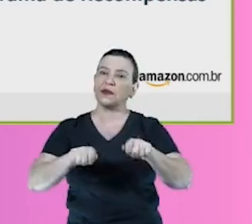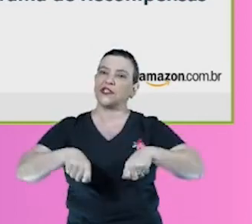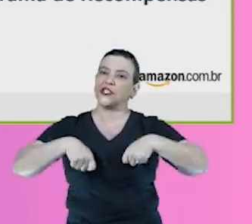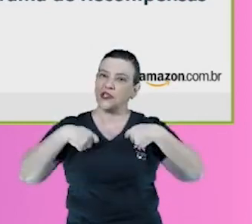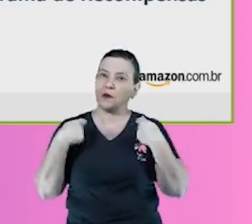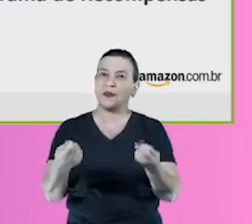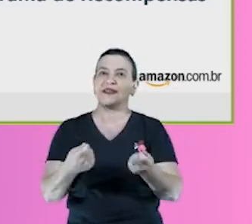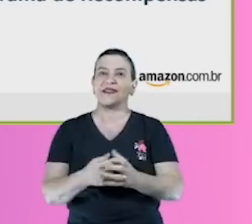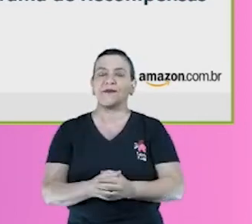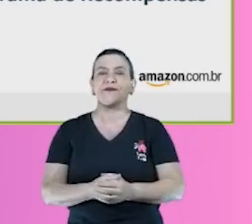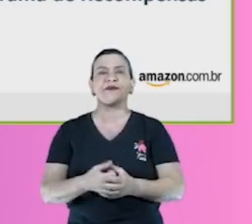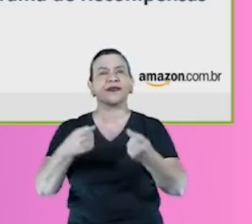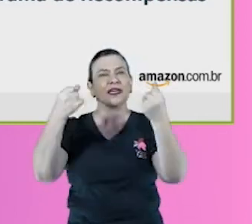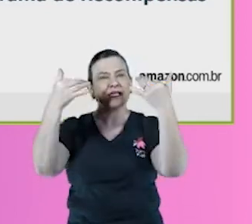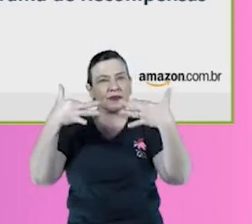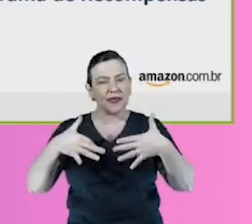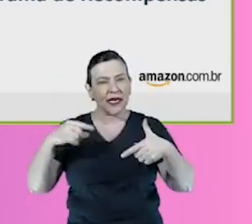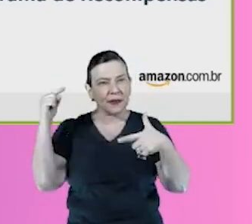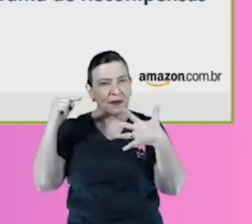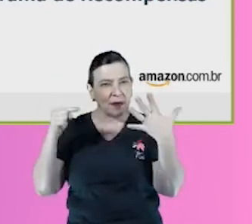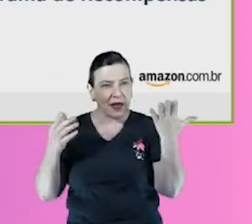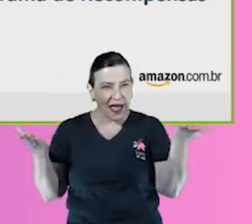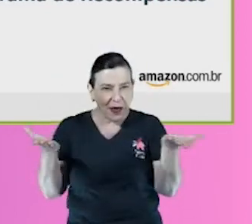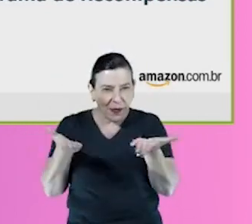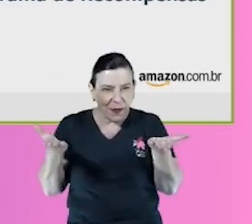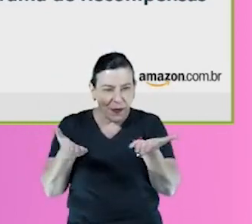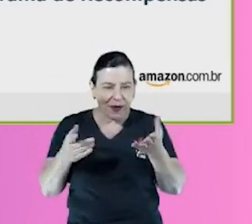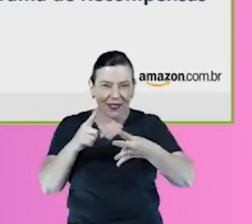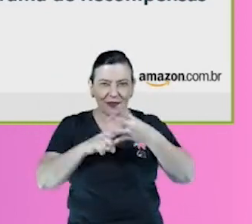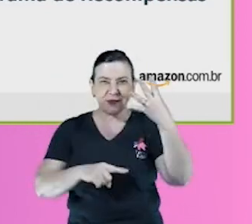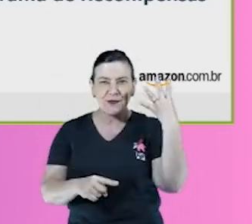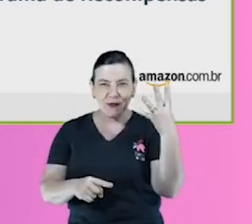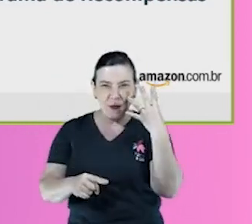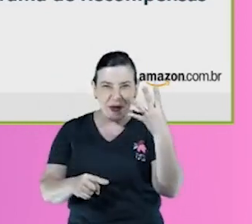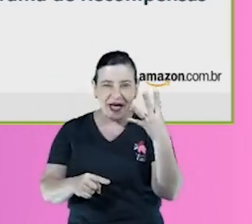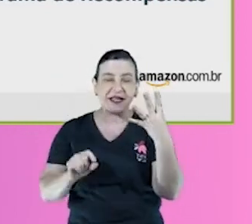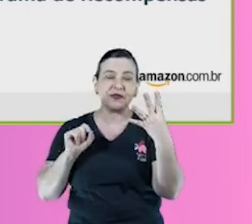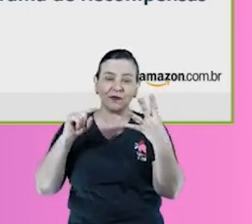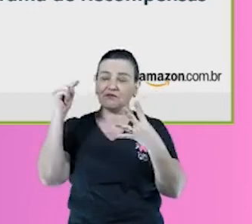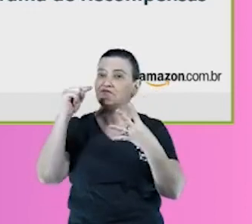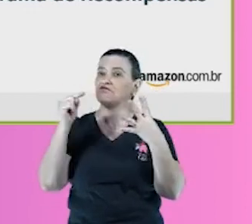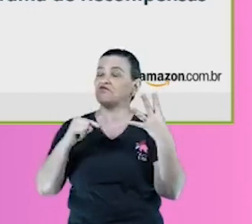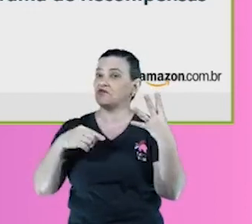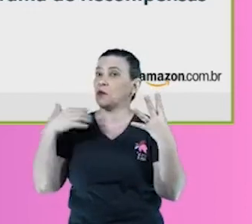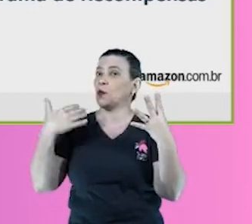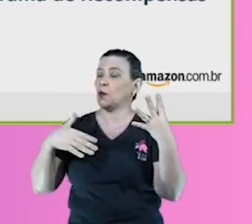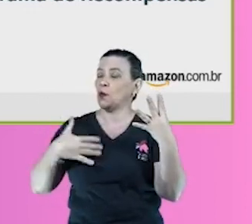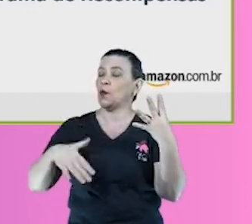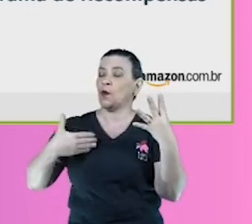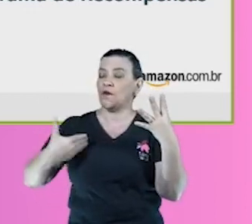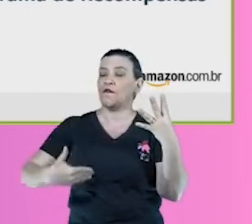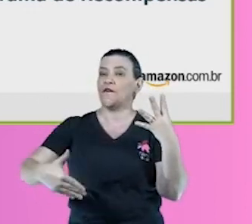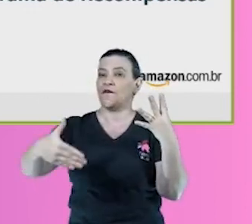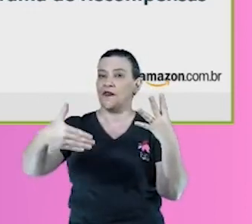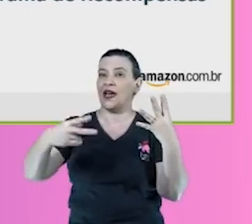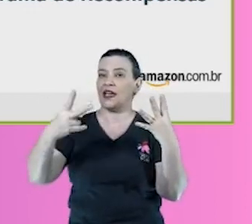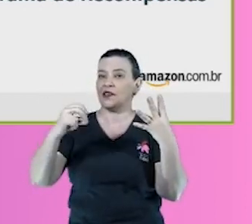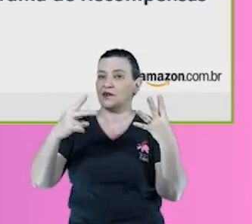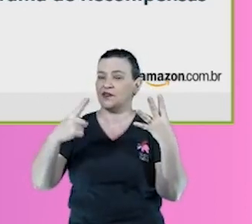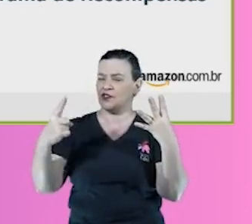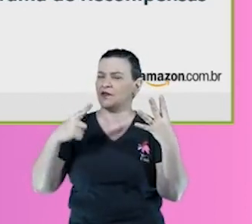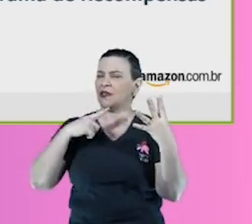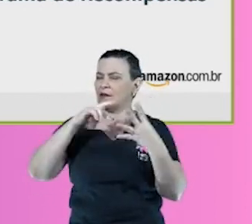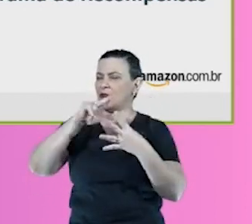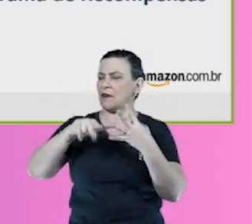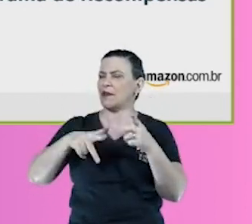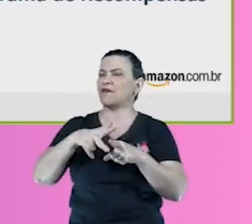mencionei todas essas inovações agora, eu falei dessas quatro, porque são as nossas grandes novidades agora de 2021, mas a gente tem muitas outras ferramentas